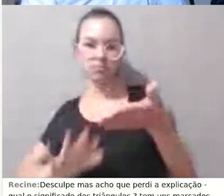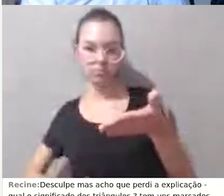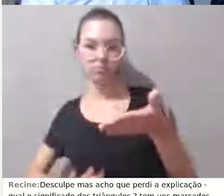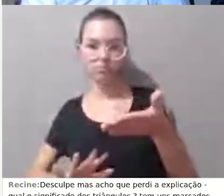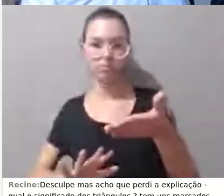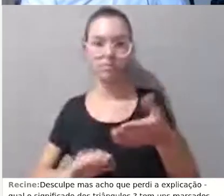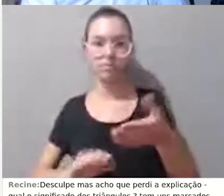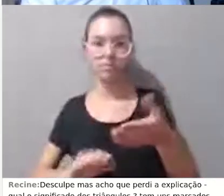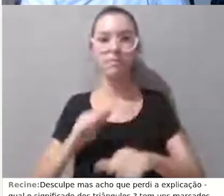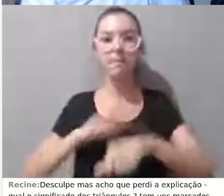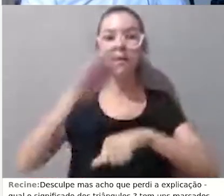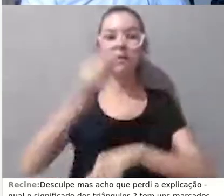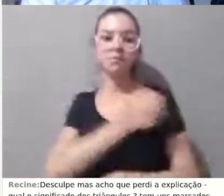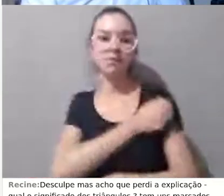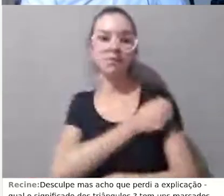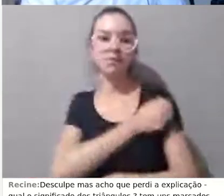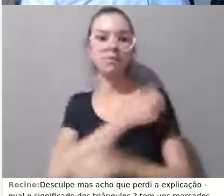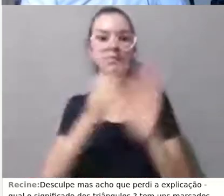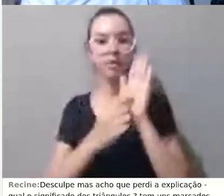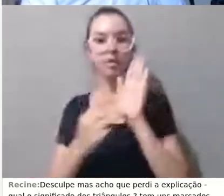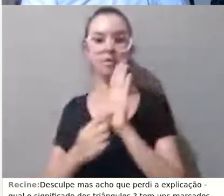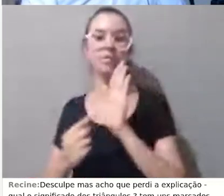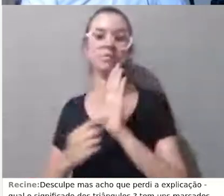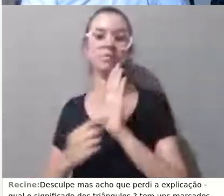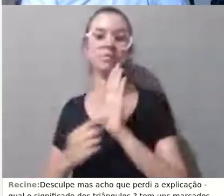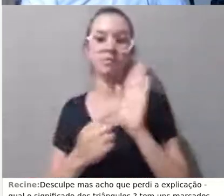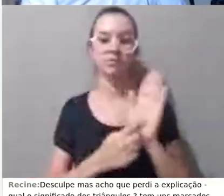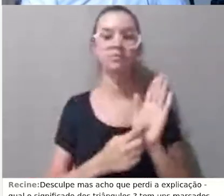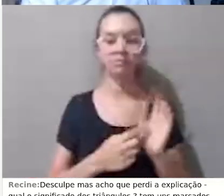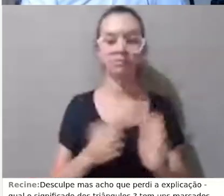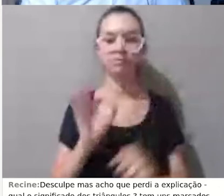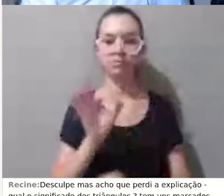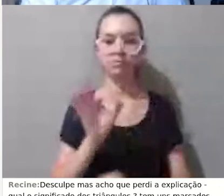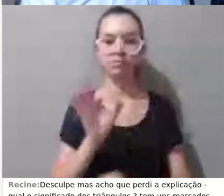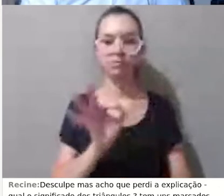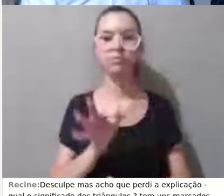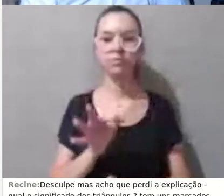alunos que acessam nesse horário. Se eu for,